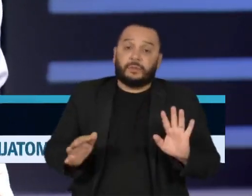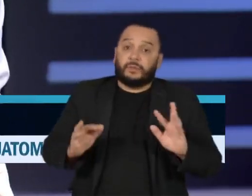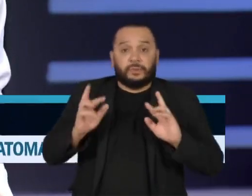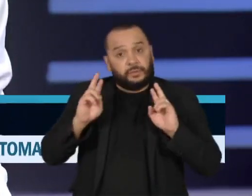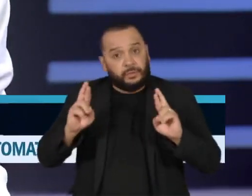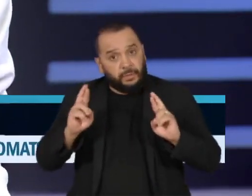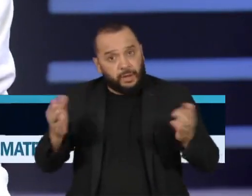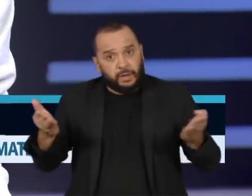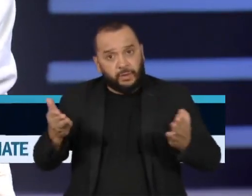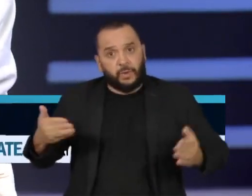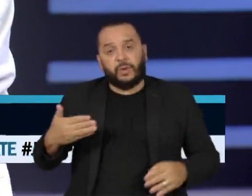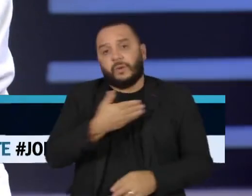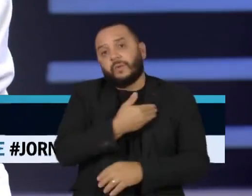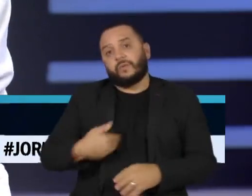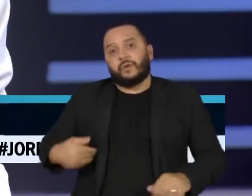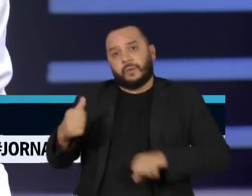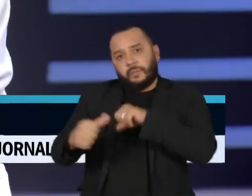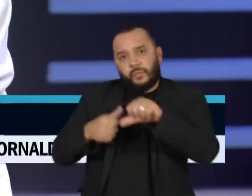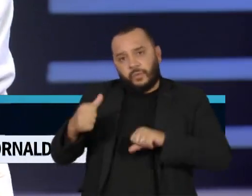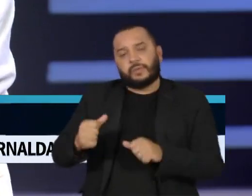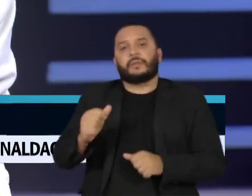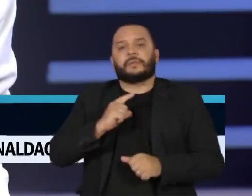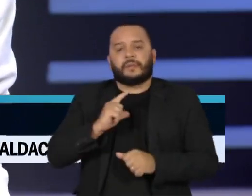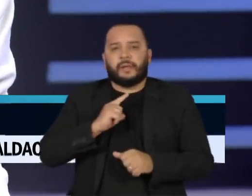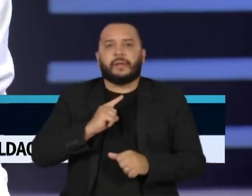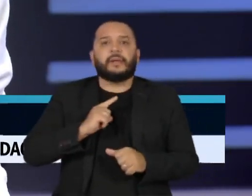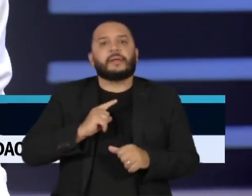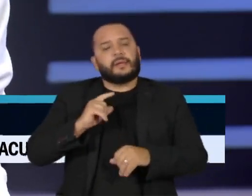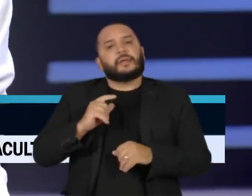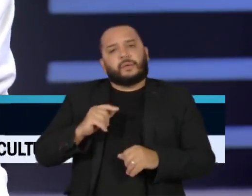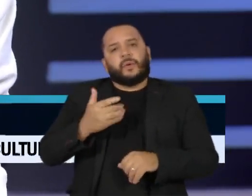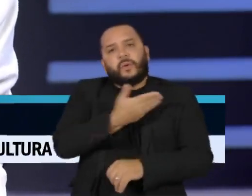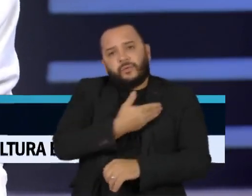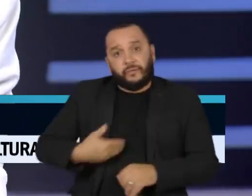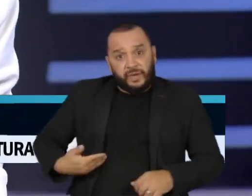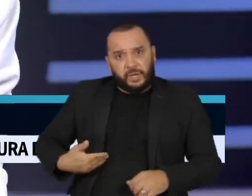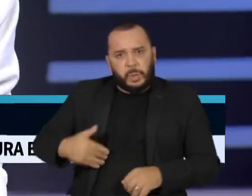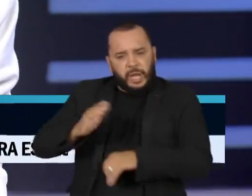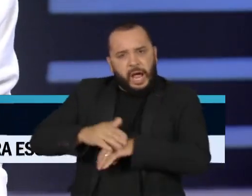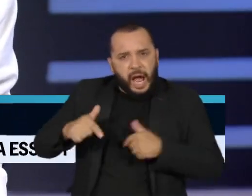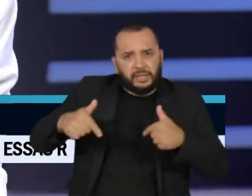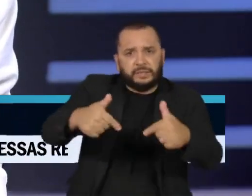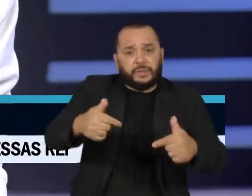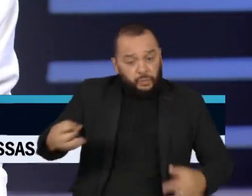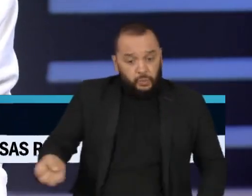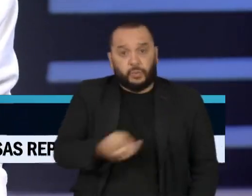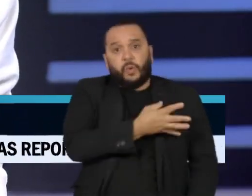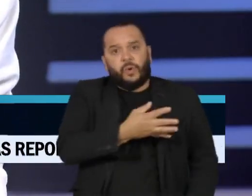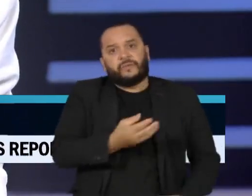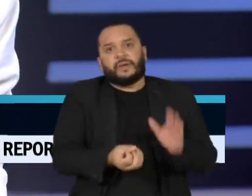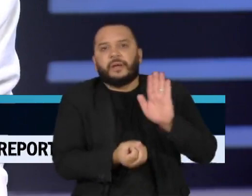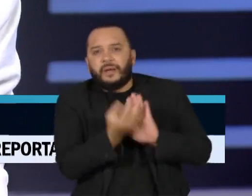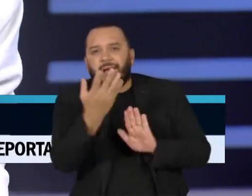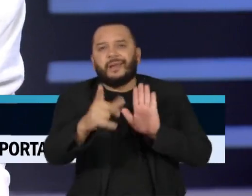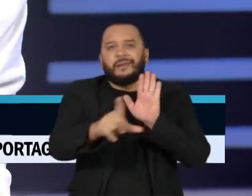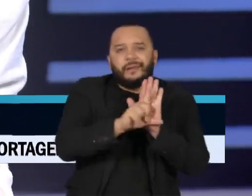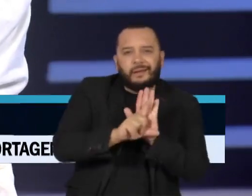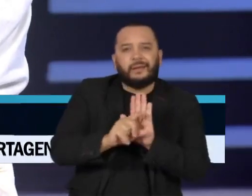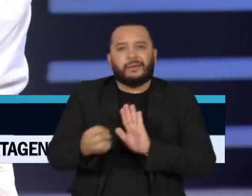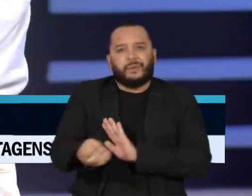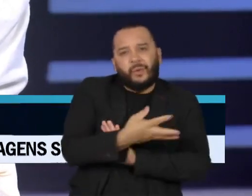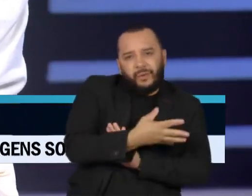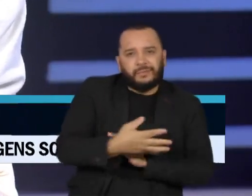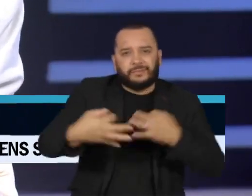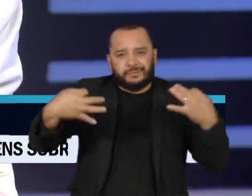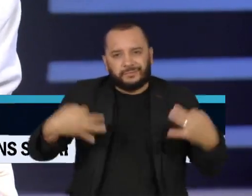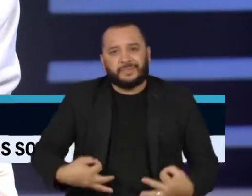mudança de governo, a gente tenha uma nova política e que essa situação a gente passe a ter aí ações efetivas, não